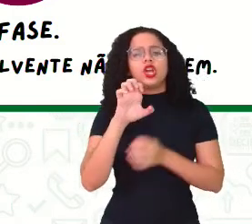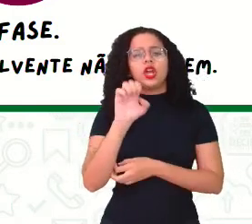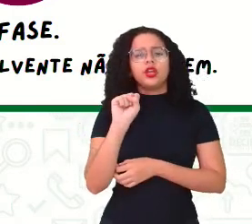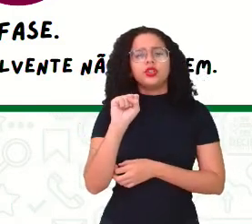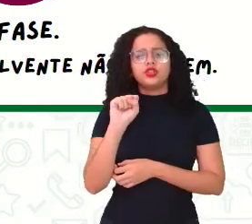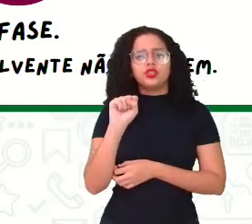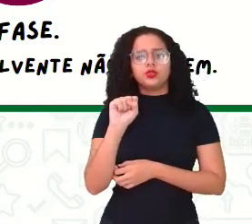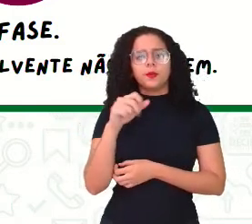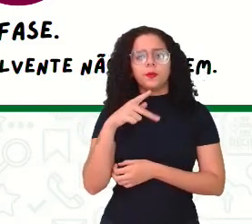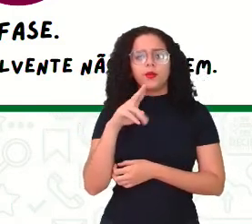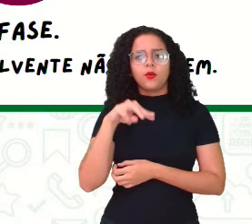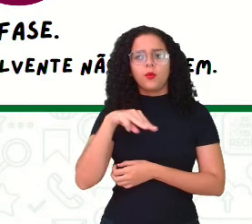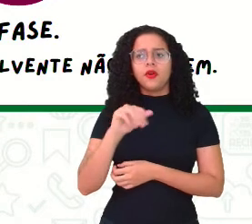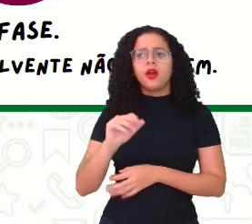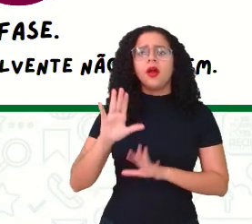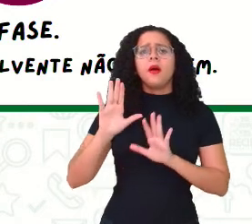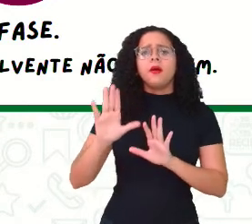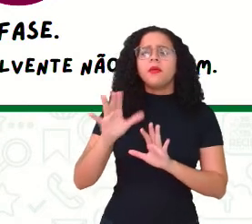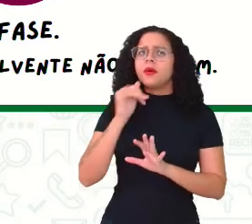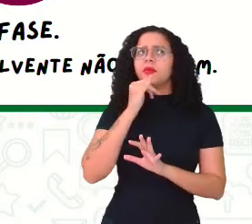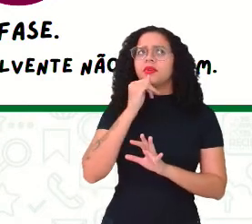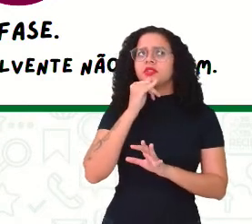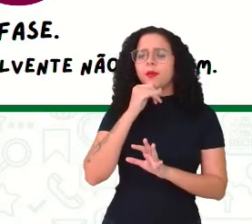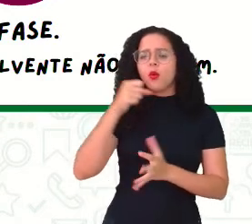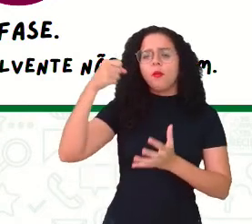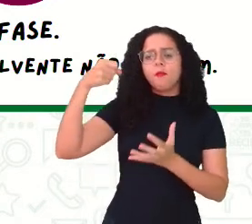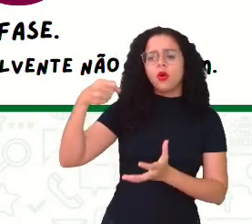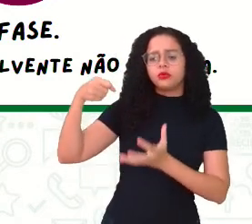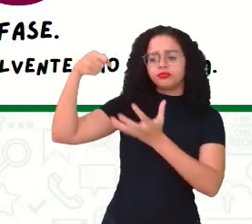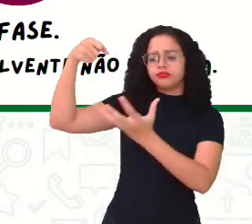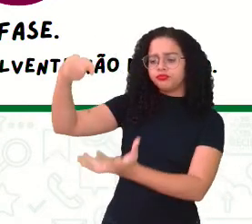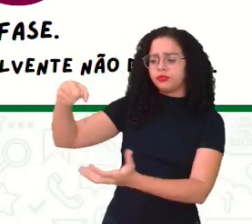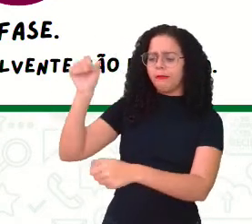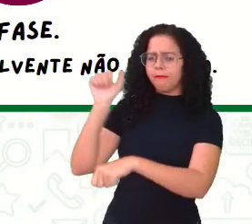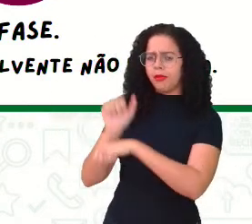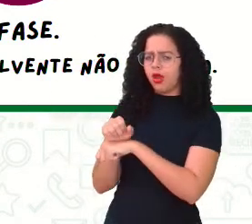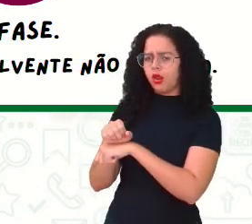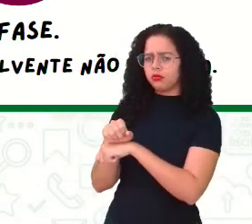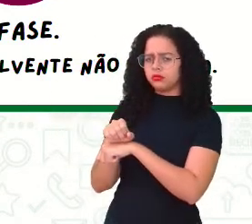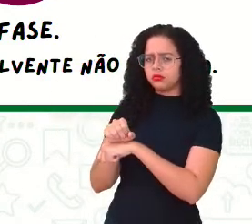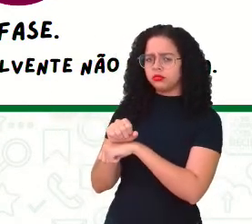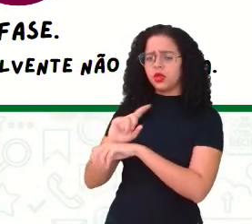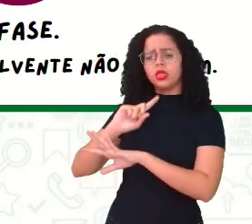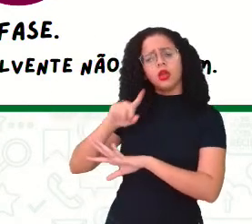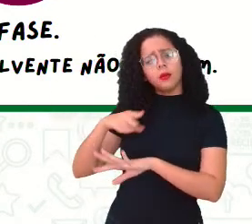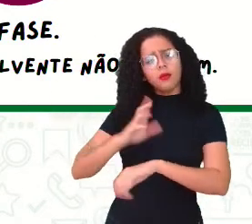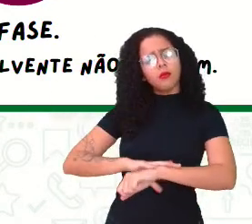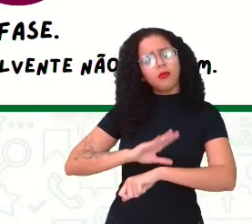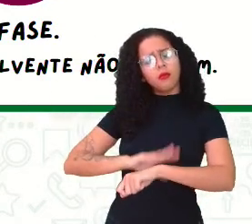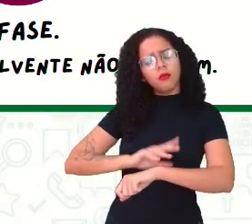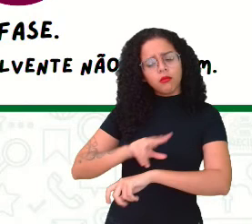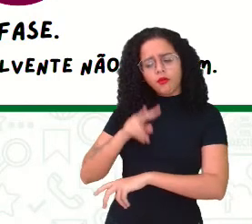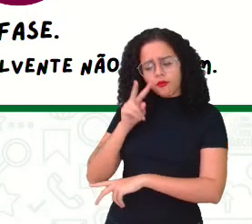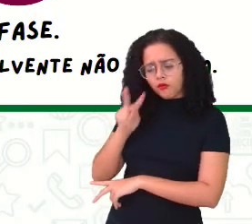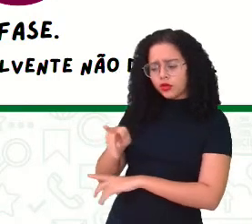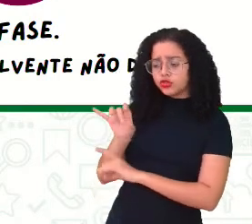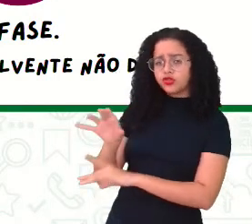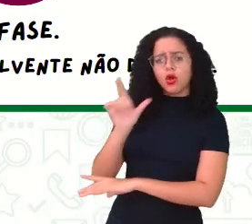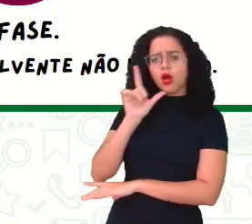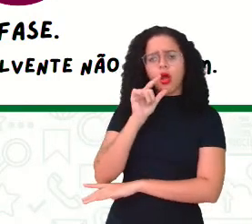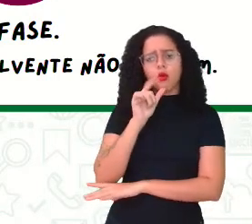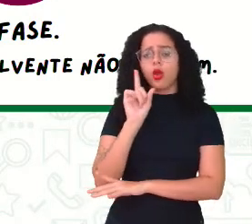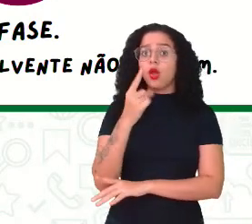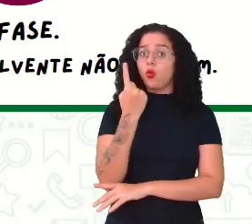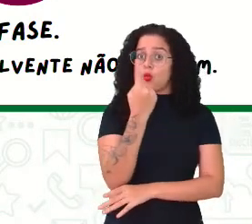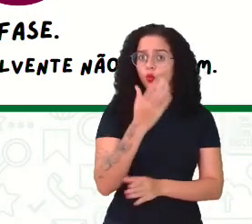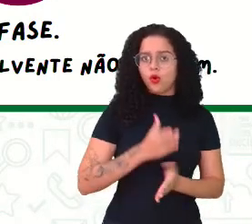Mas se a gente deixar aquele balde lá quietinho, daqui a pouco a gente só vê uma água ali, não é? Pois é, então, apenas uma